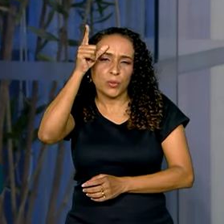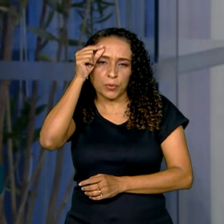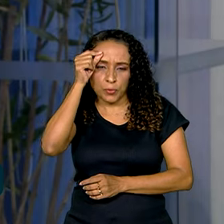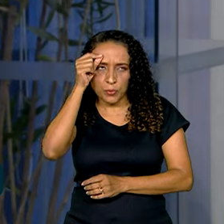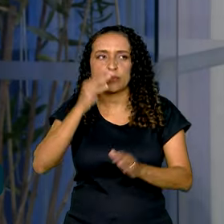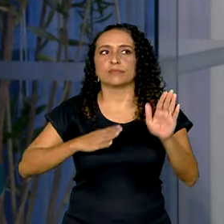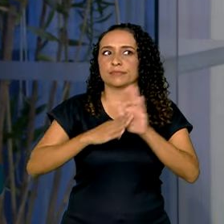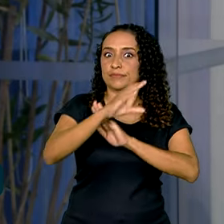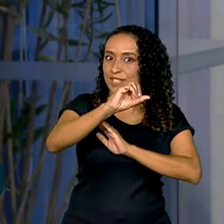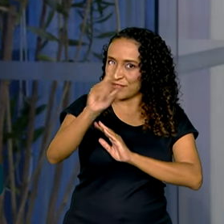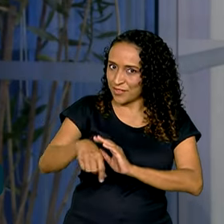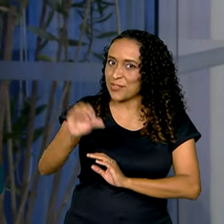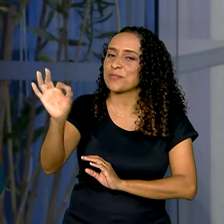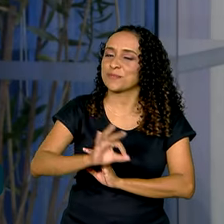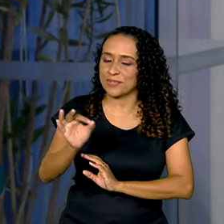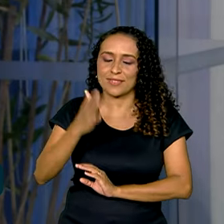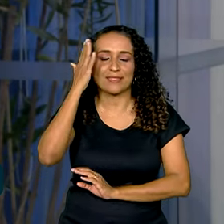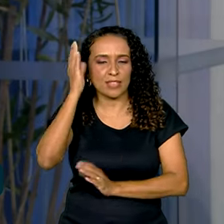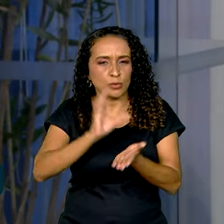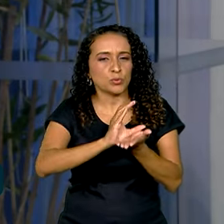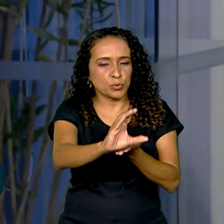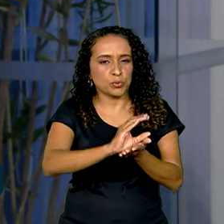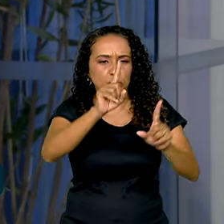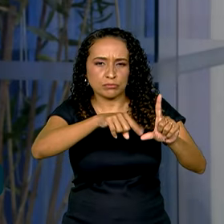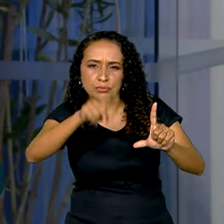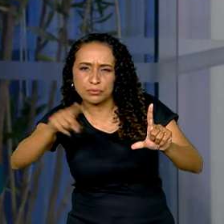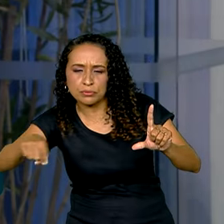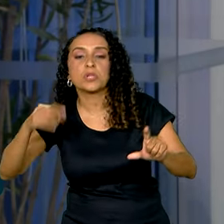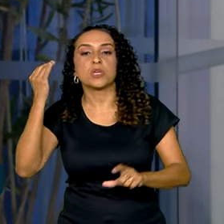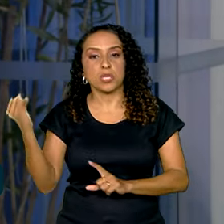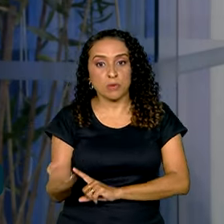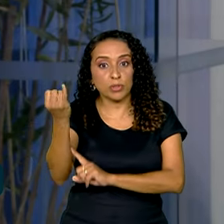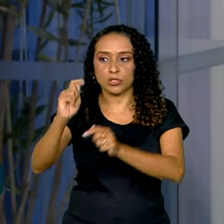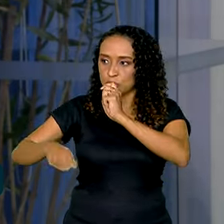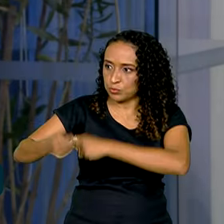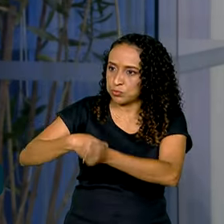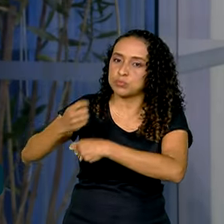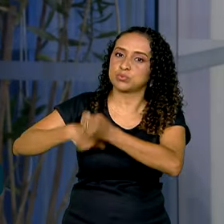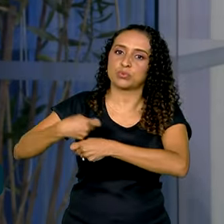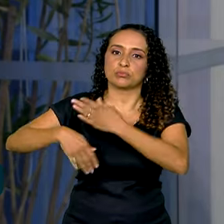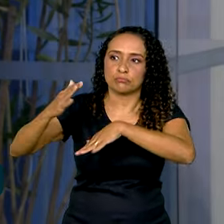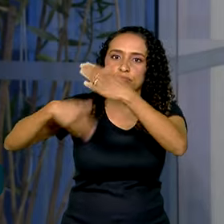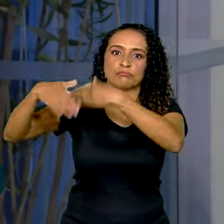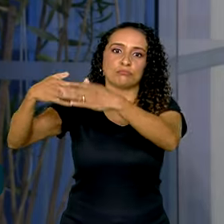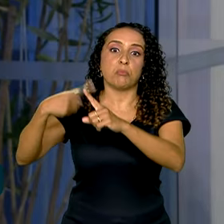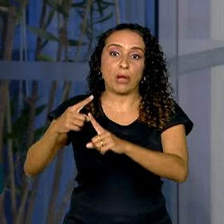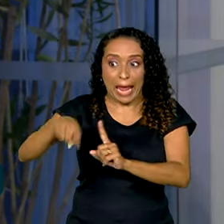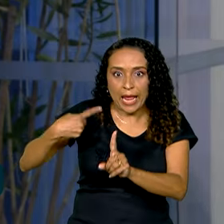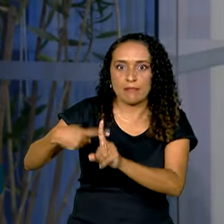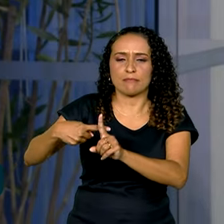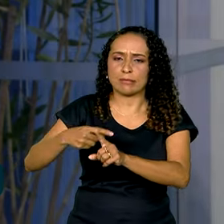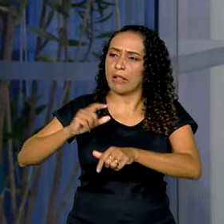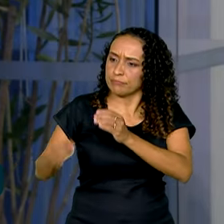0,9%. A gente sabe que investimento é uma variável muito importante no crescimento econômico, porque faz aquele ciclo positivo, né? Gera